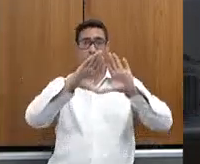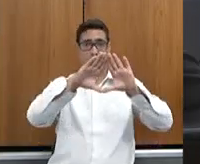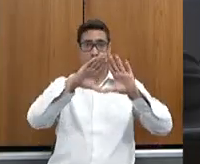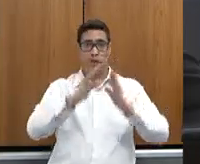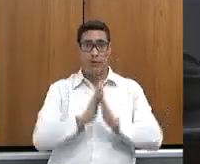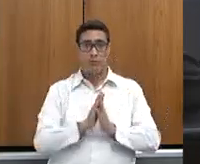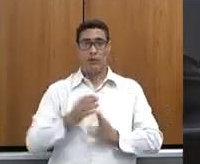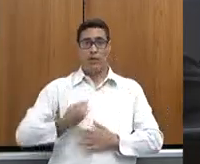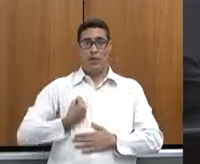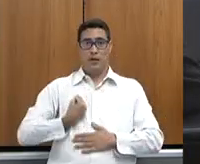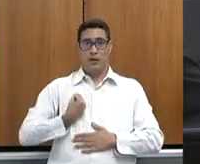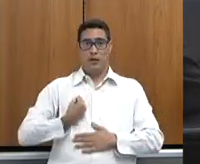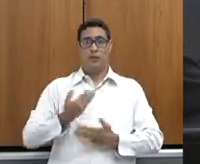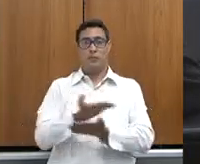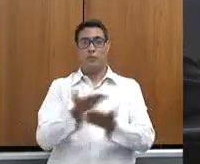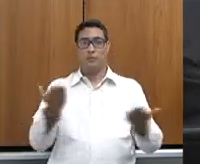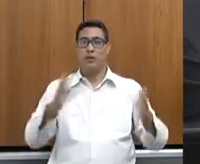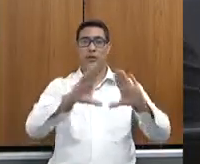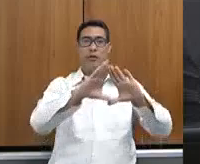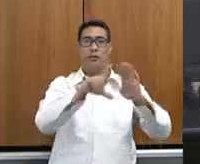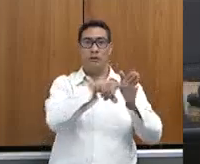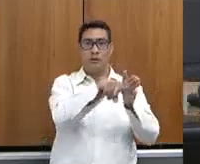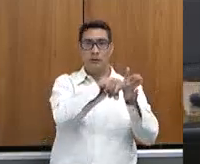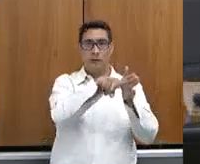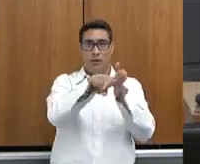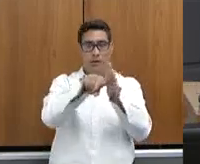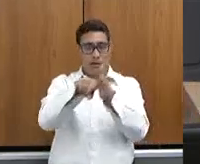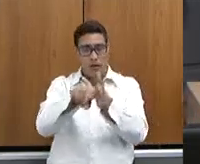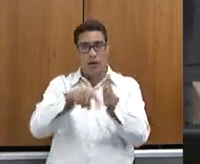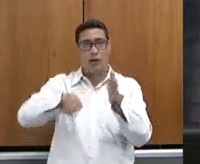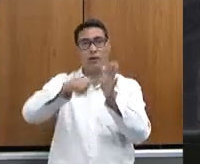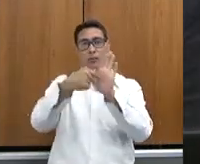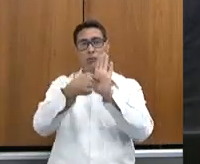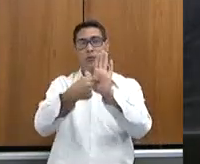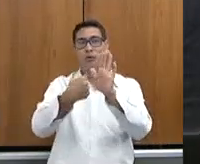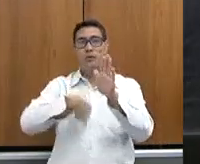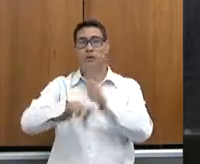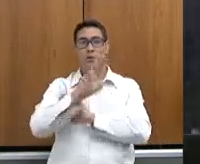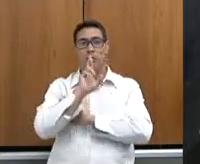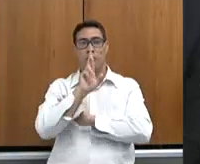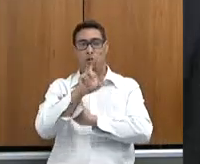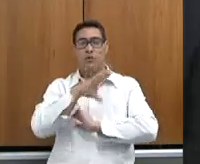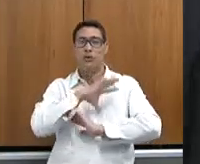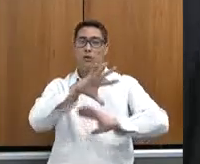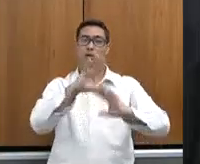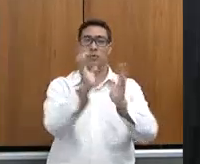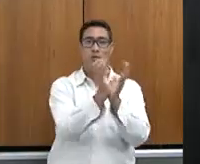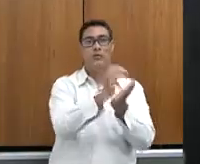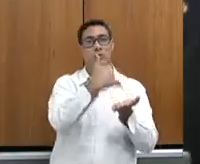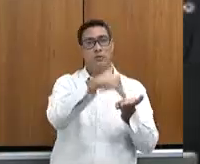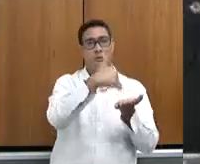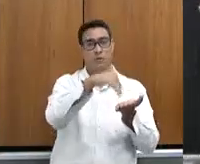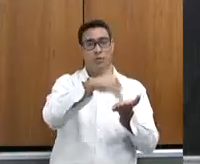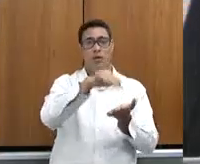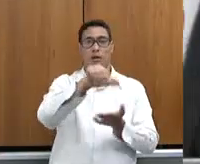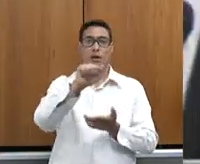vez aqui da Assembleia Fiscaliza, mostrando os resultados da Secretaria da Agricultura e suas vinculadas.